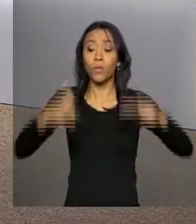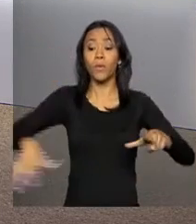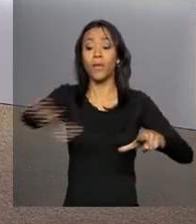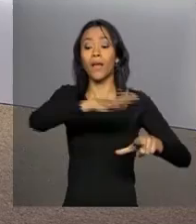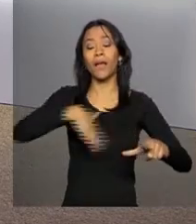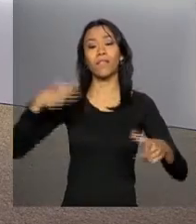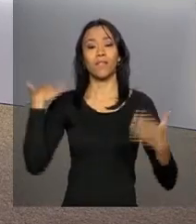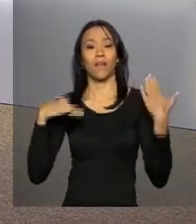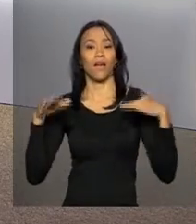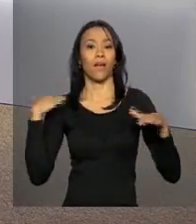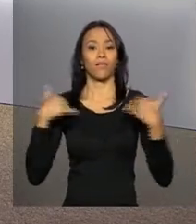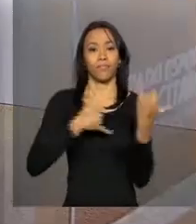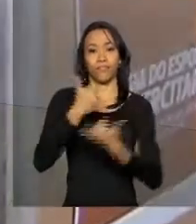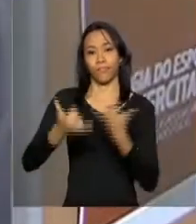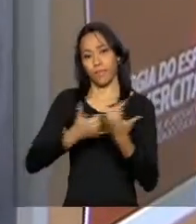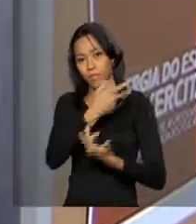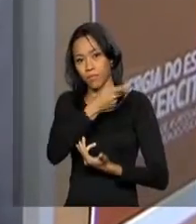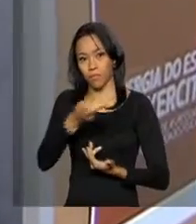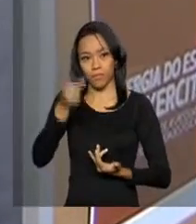visitantes.